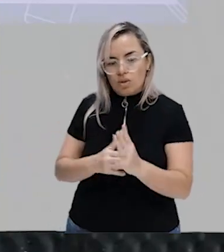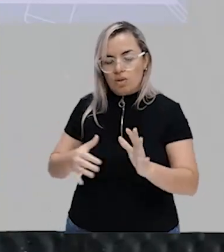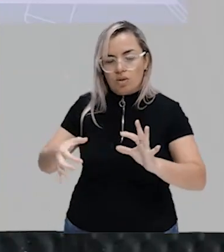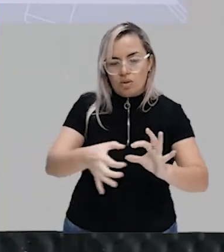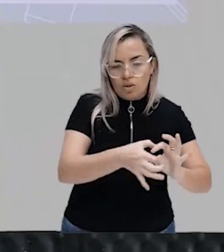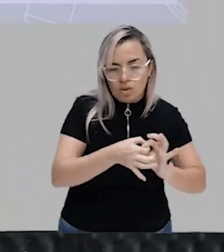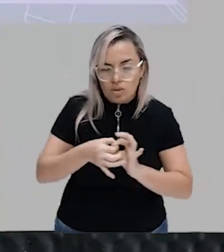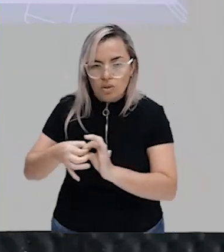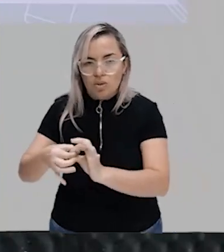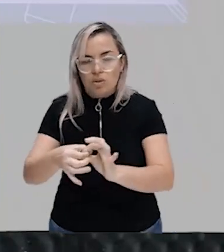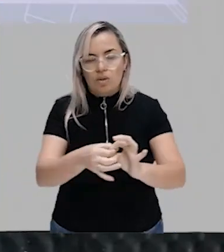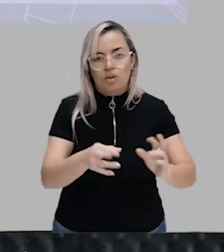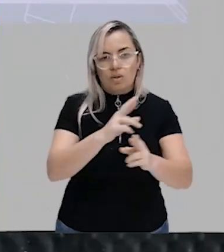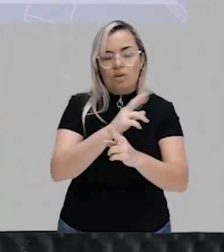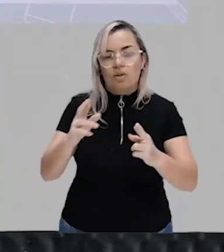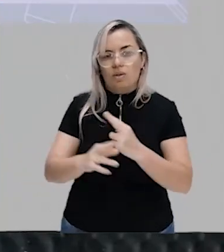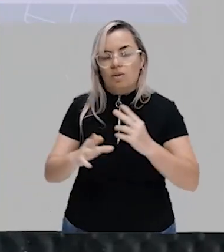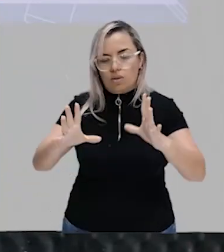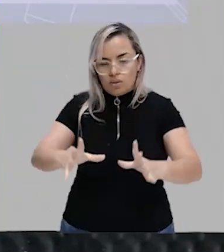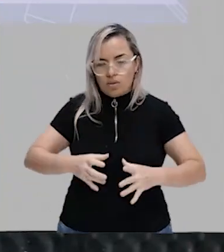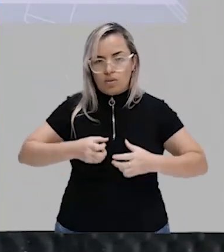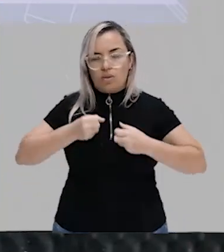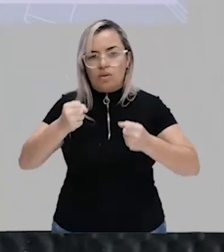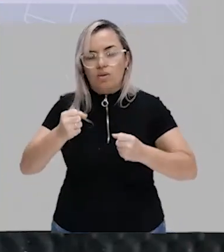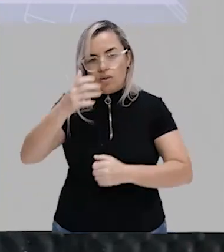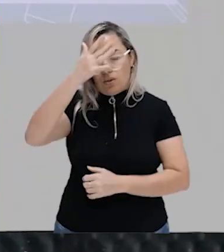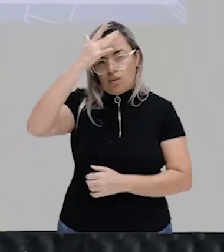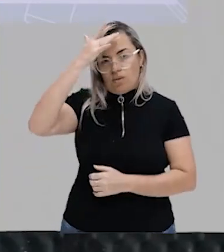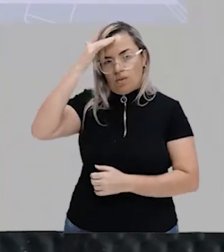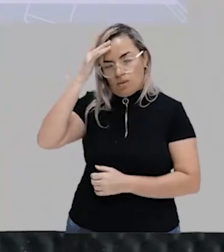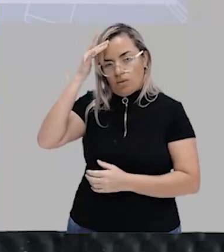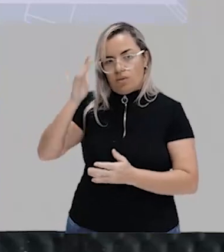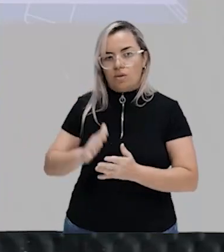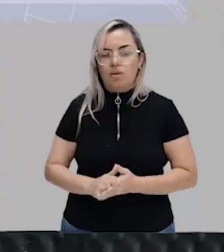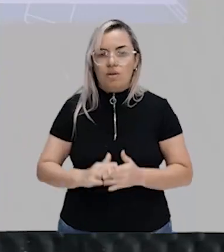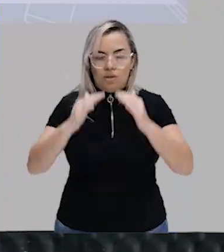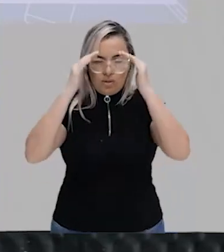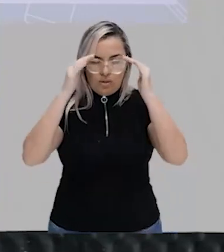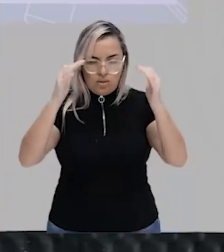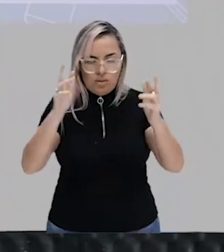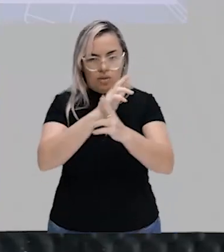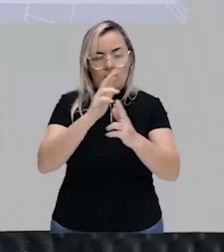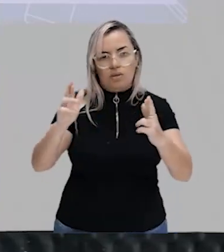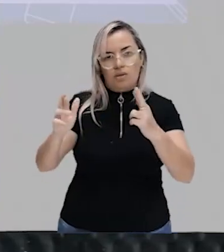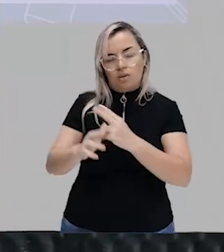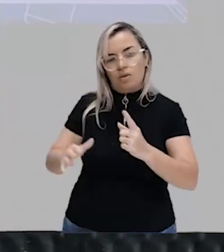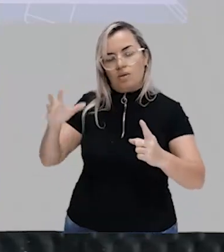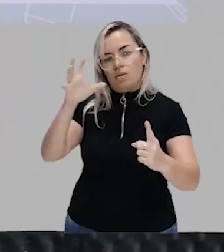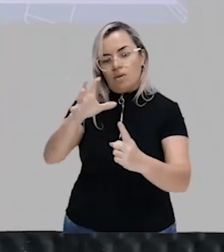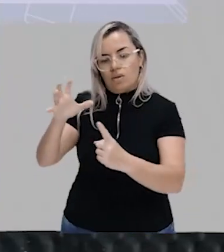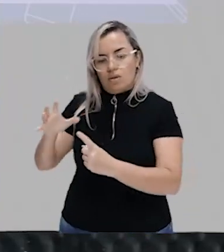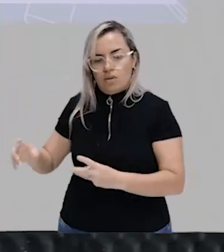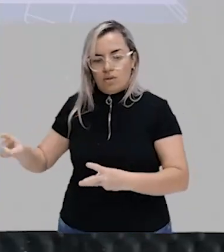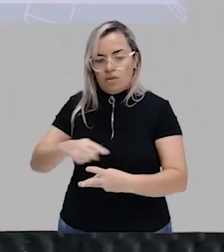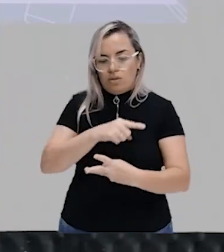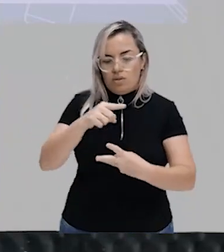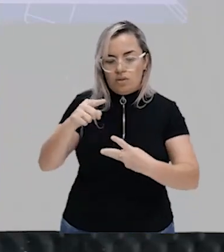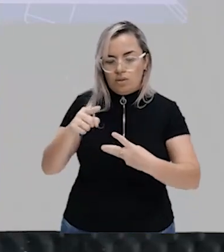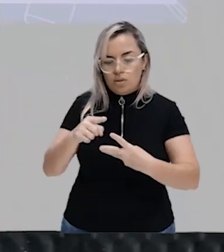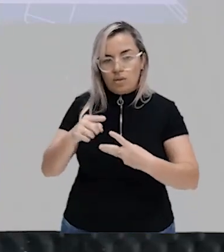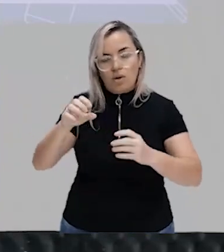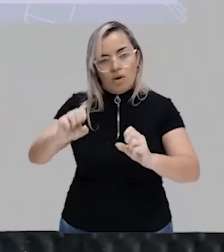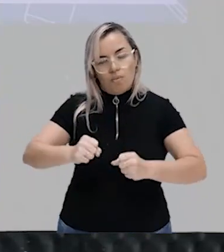as relações de poder também que esse indivíduo é capaz de estabelecer e influenciar poder status e riqueza